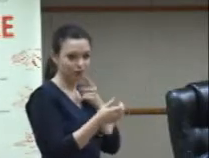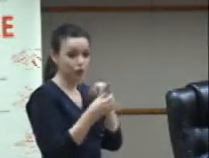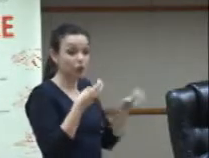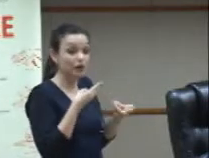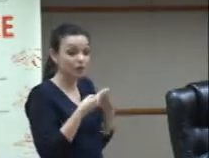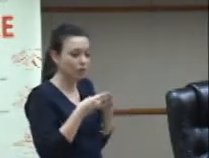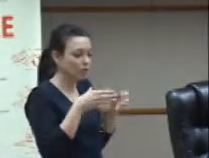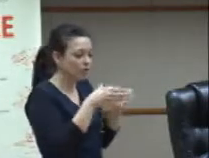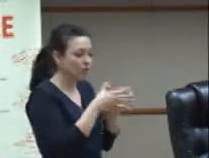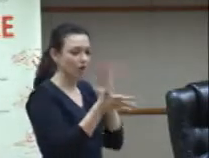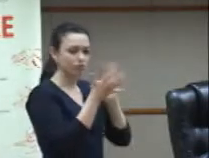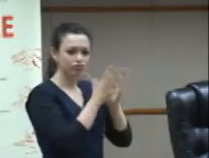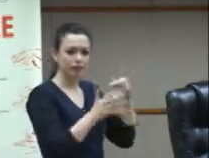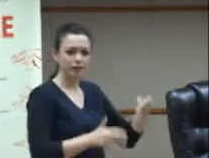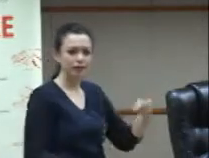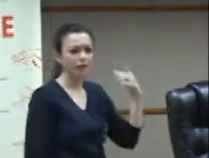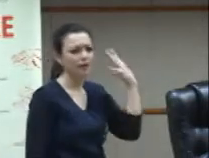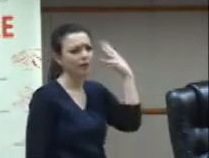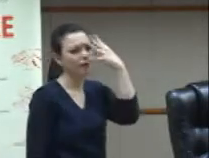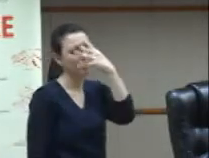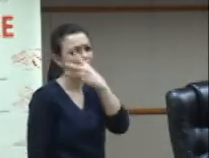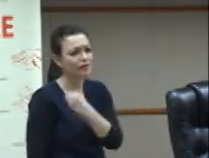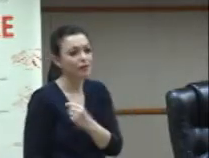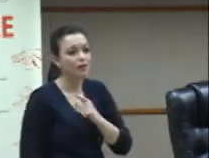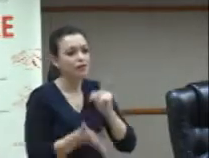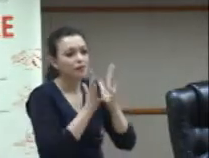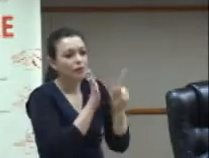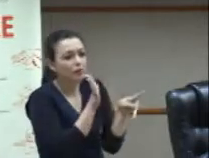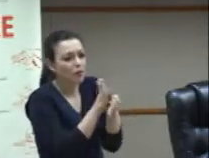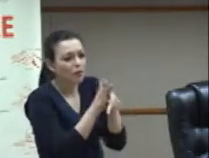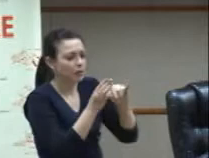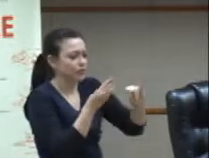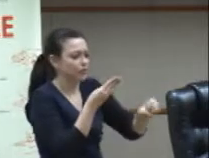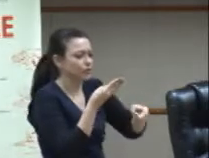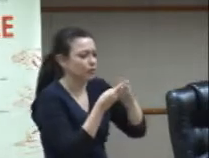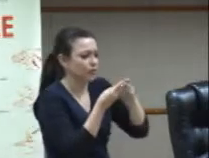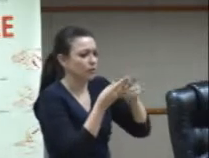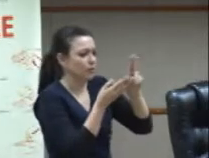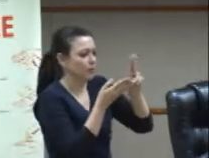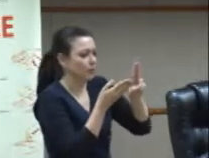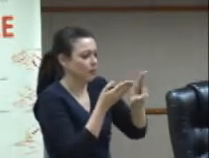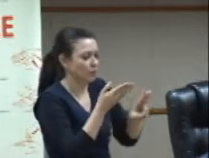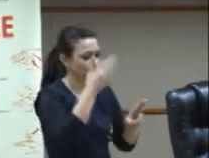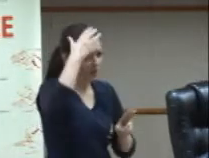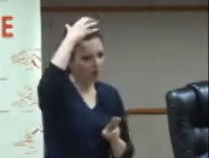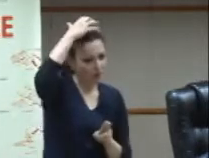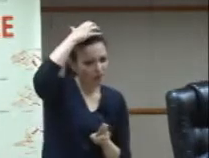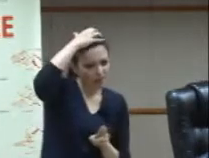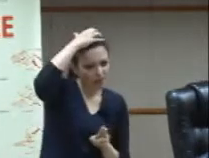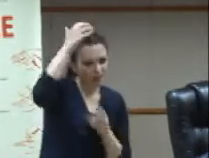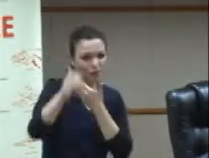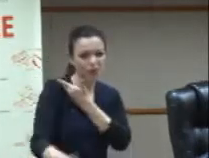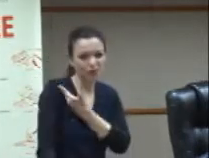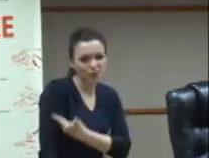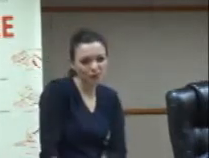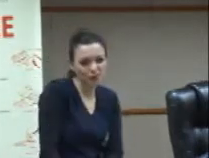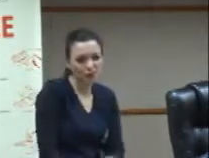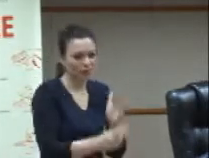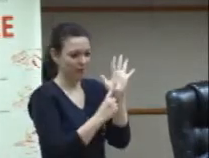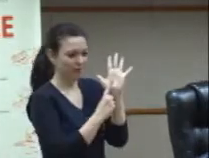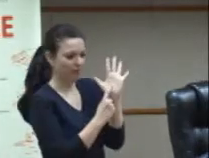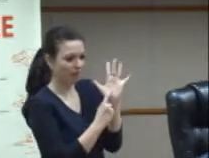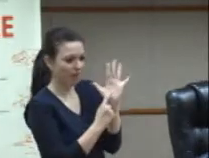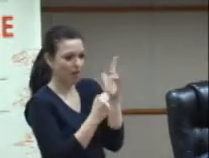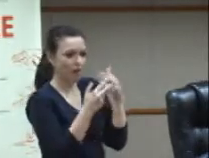maravilhosas com sinais para menorá para hanuquiá para quipá para todos os símbolos religiosos